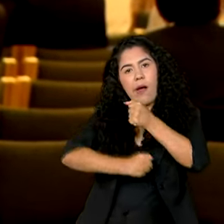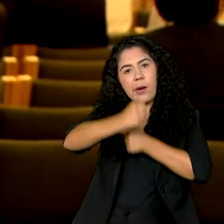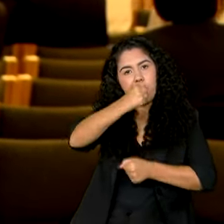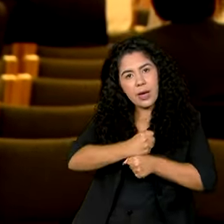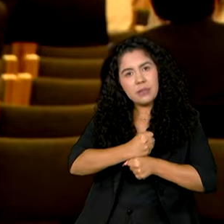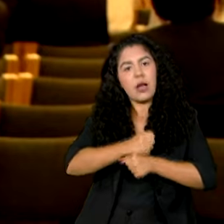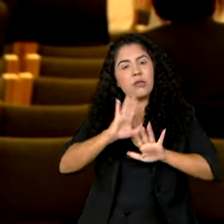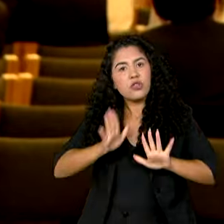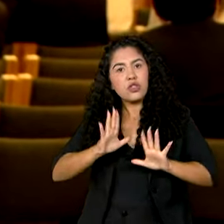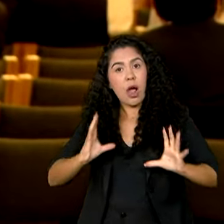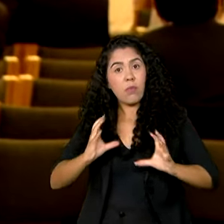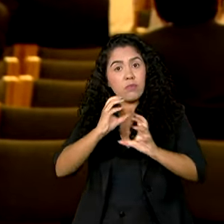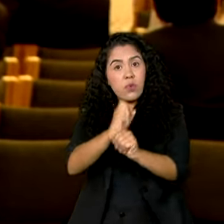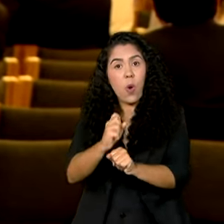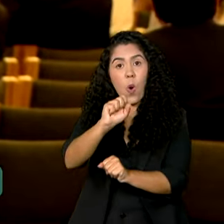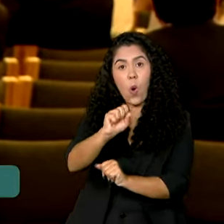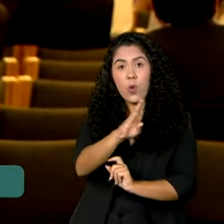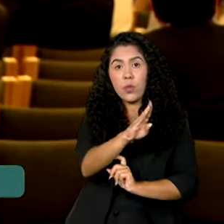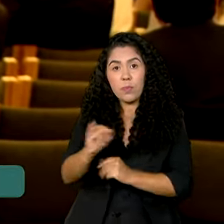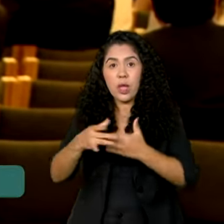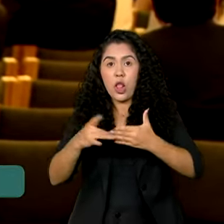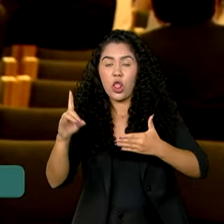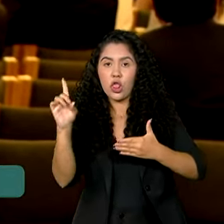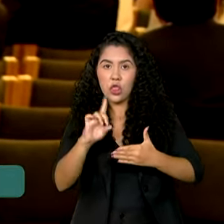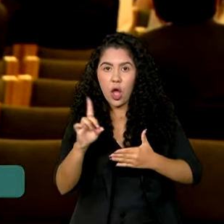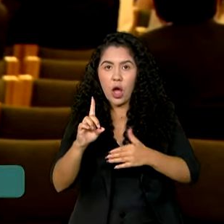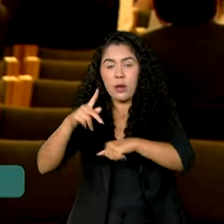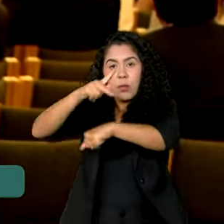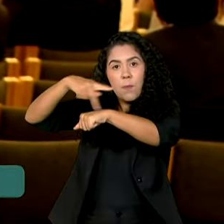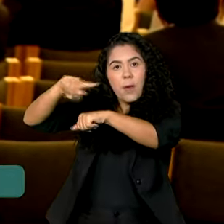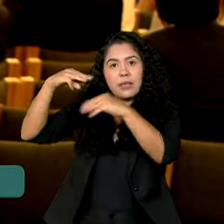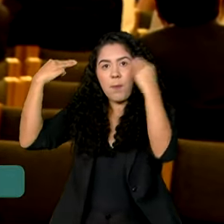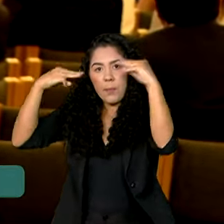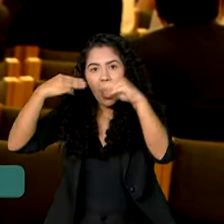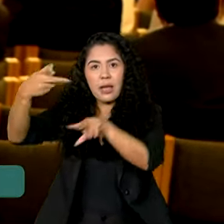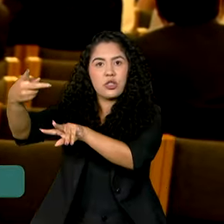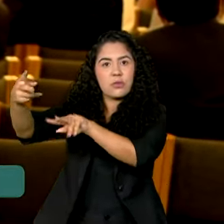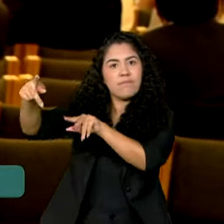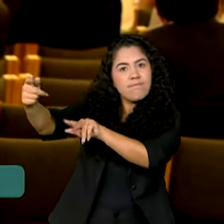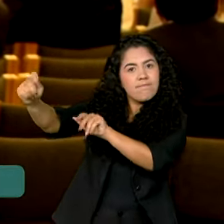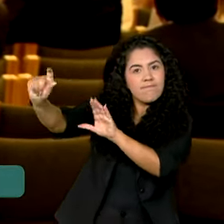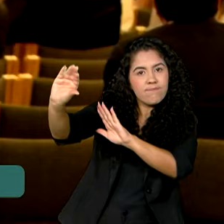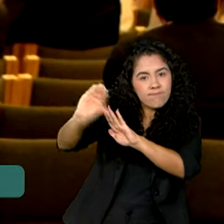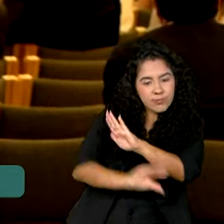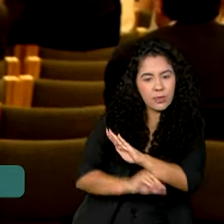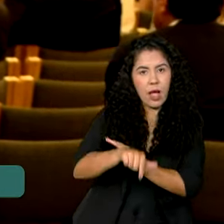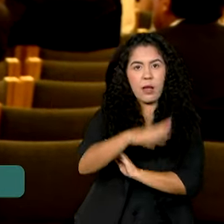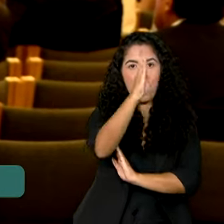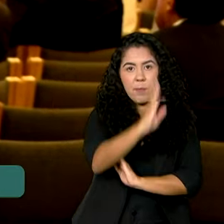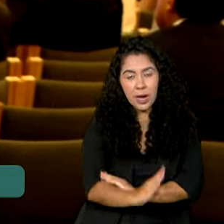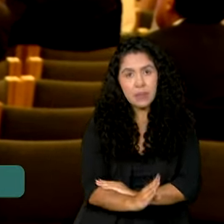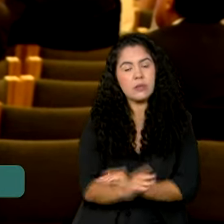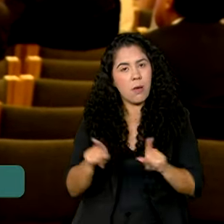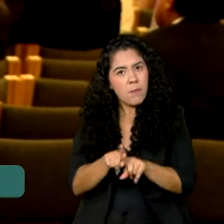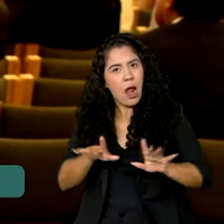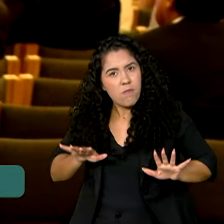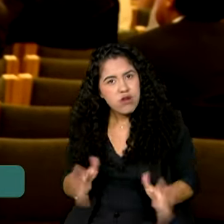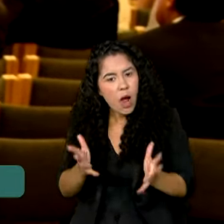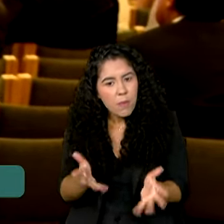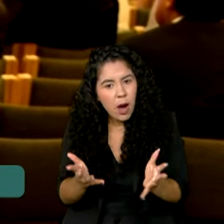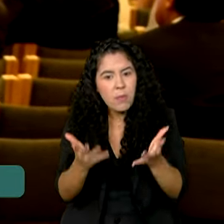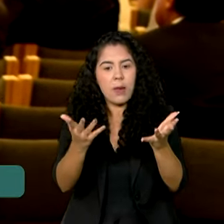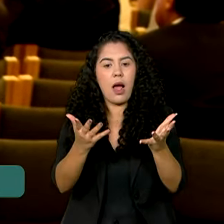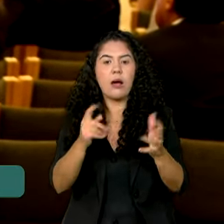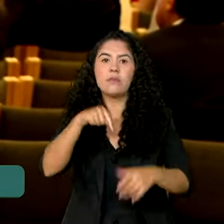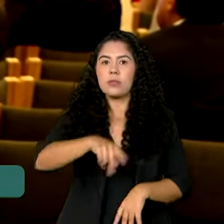8 bilhões de dólares de investimentos mexicanos no Brasil. E para incrementar ainda mais esses investimentos, o